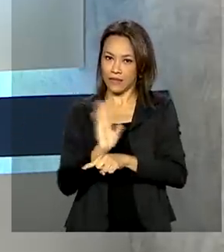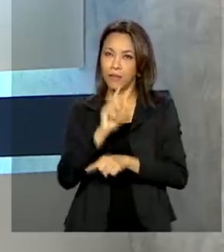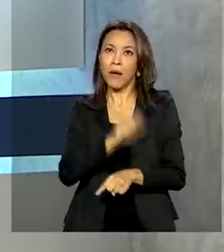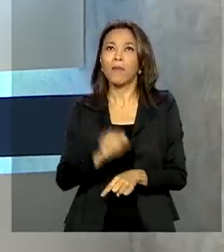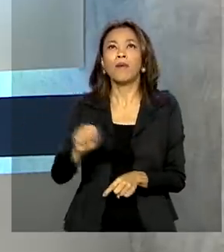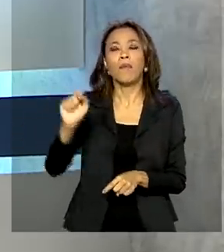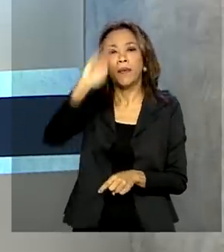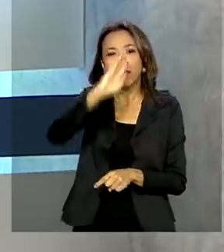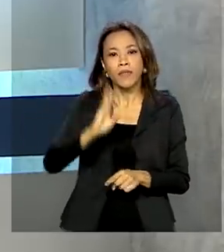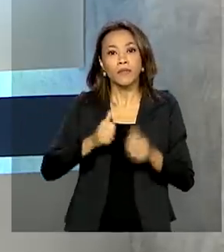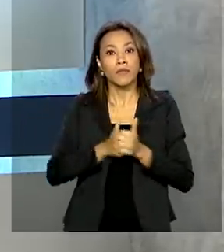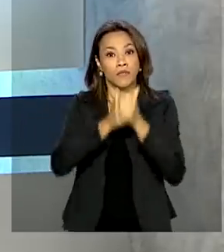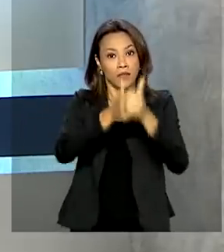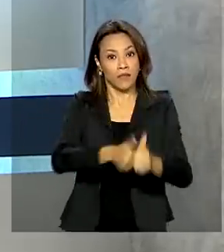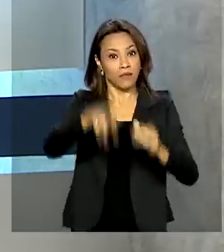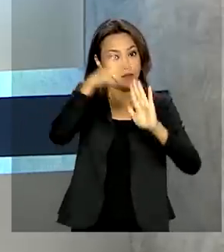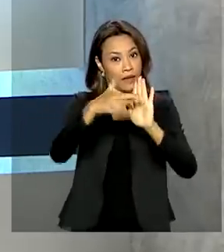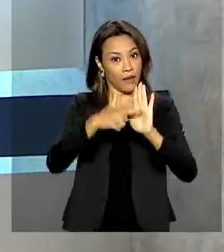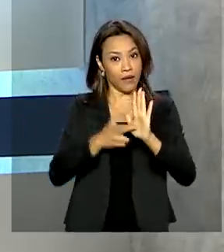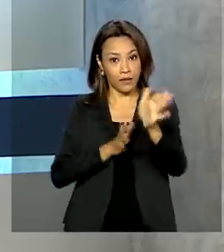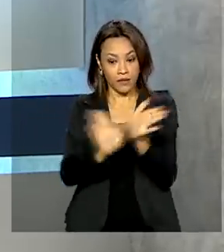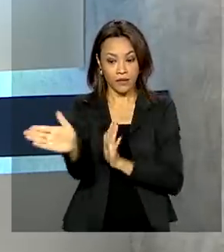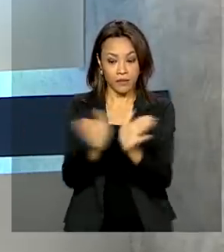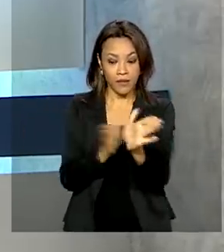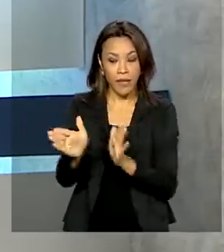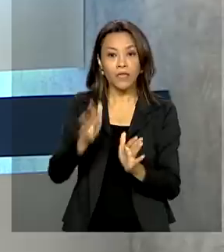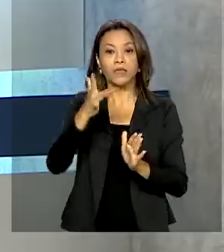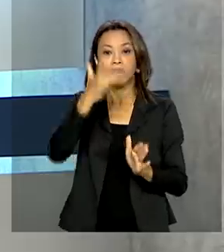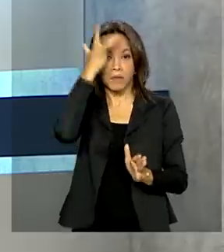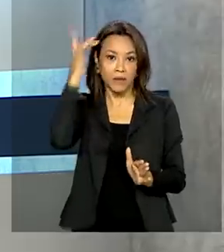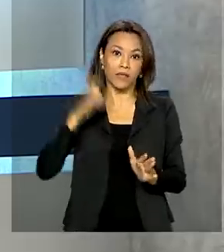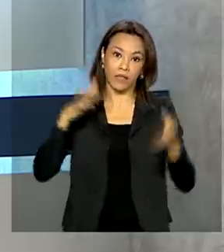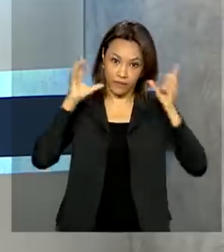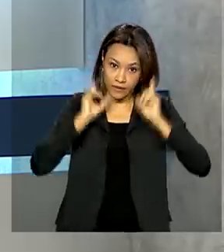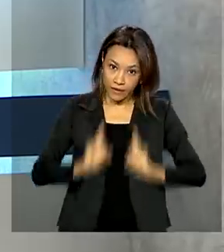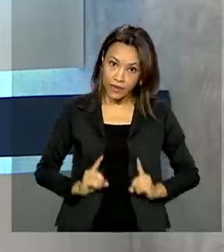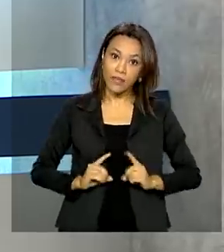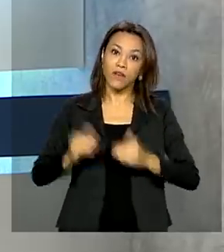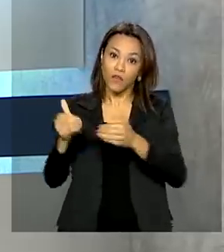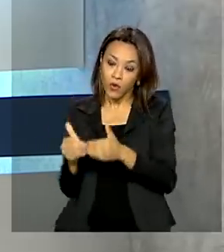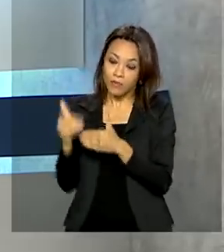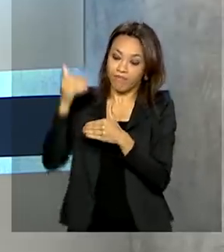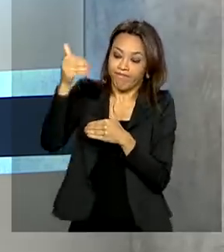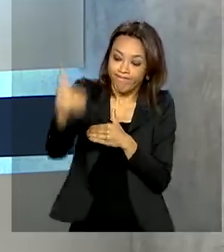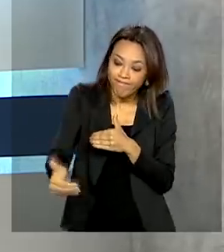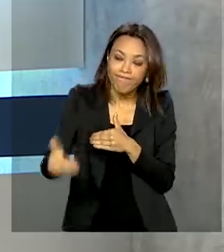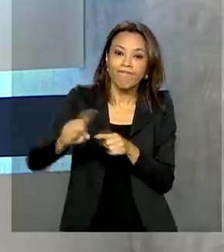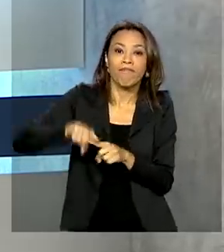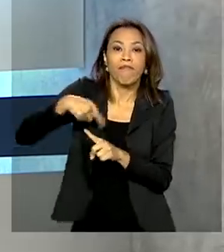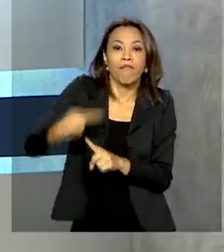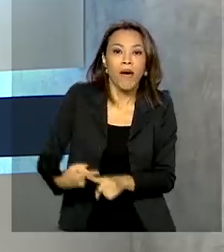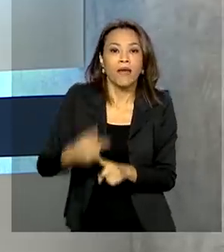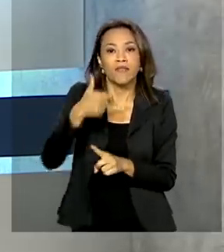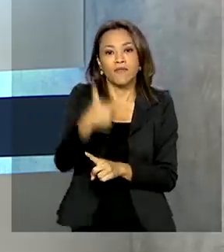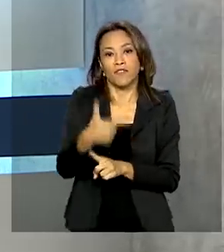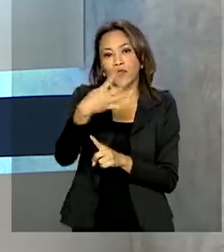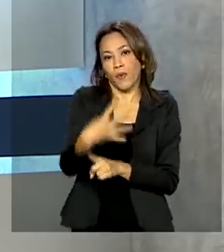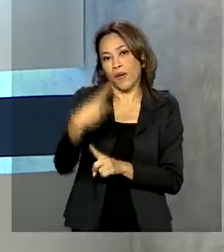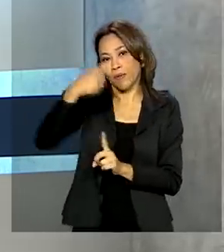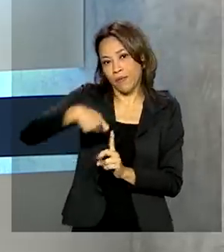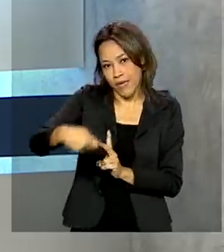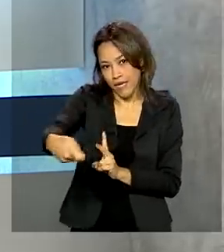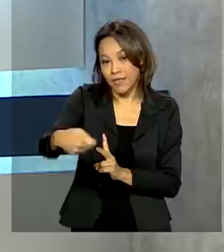adequem às regras de acessibilidade para pessoas com deficiência foi estendido por mais 24 meses. Pela Lei